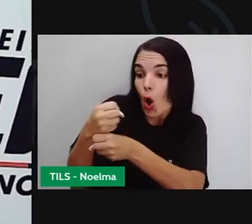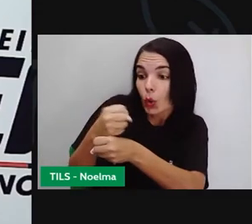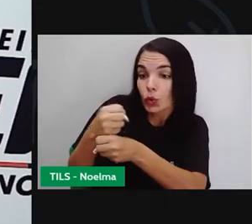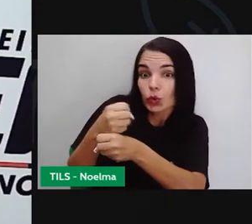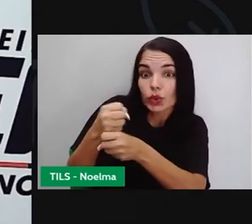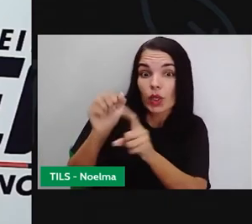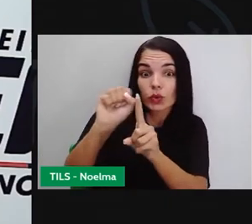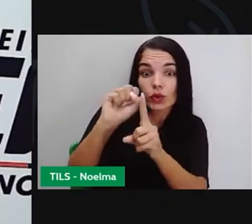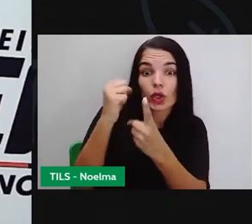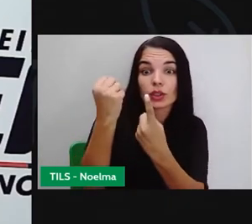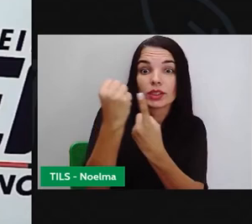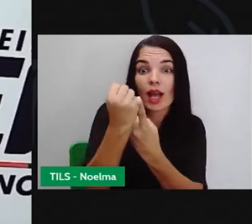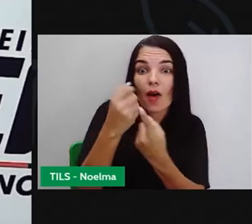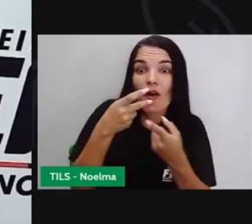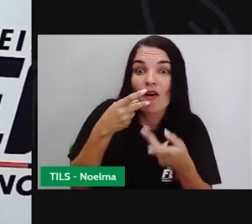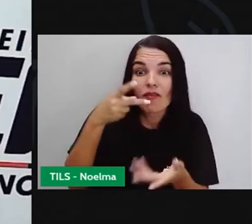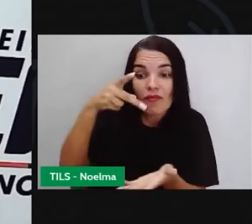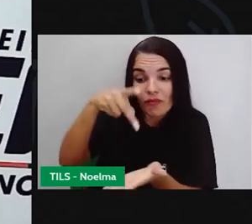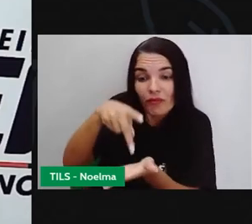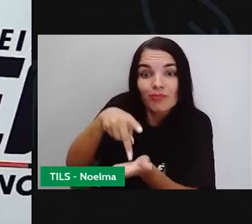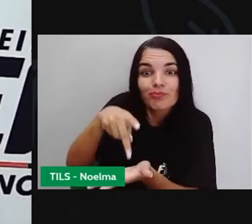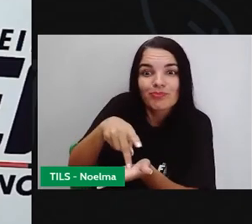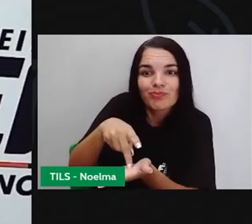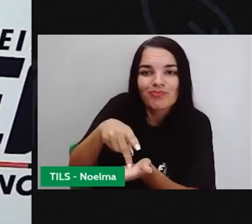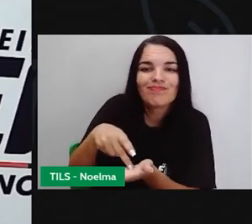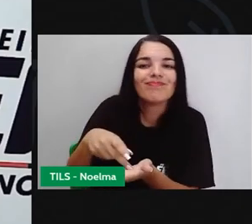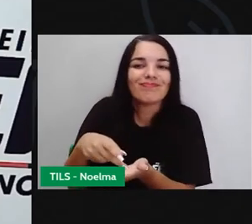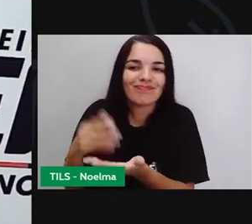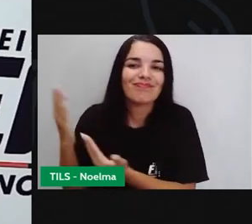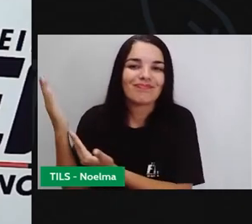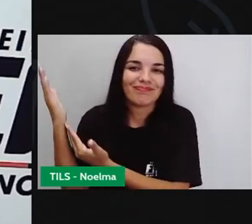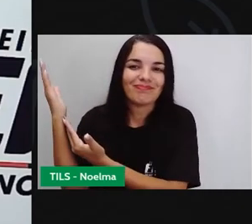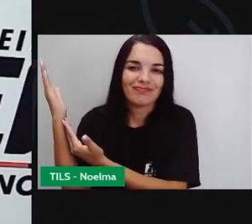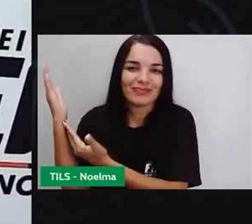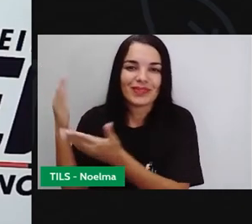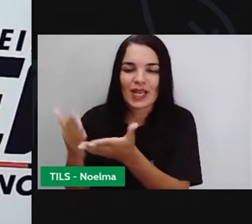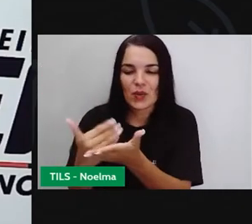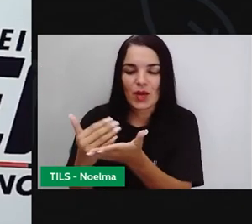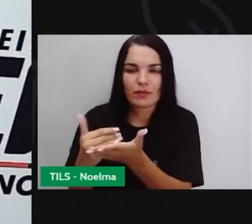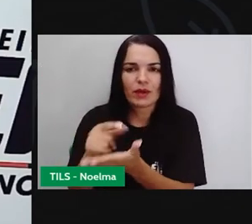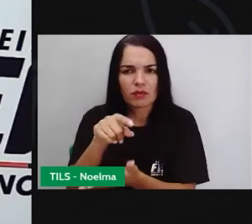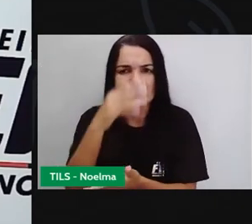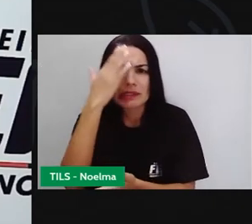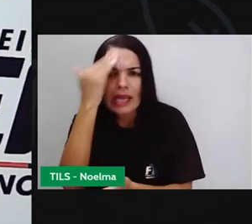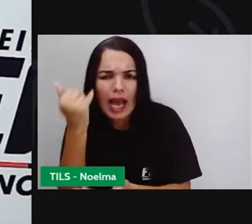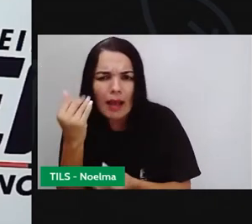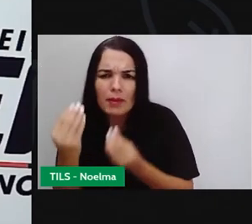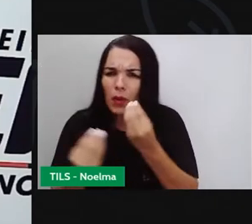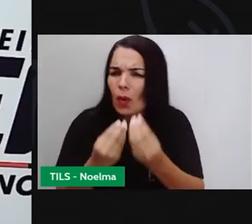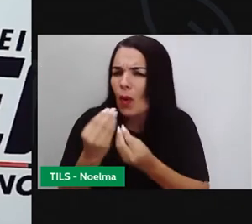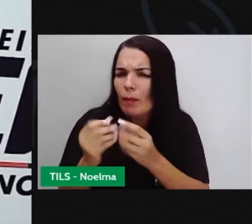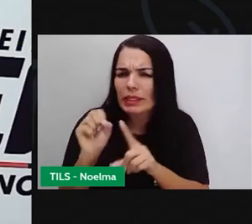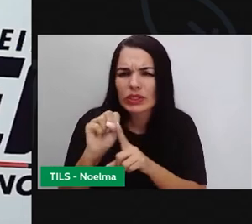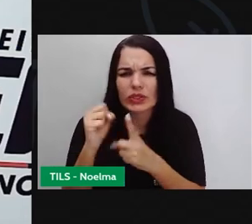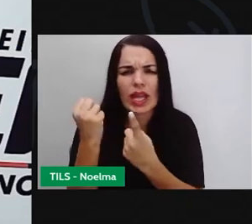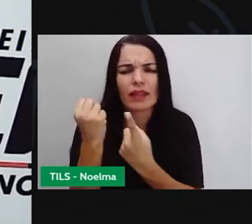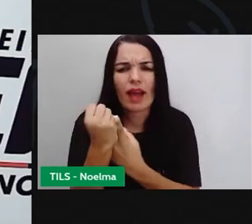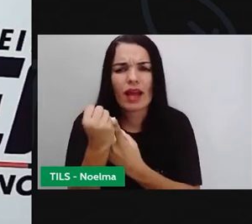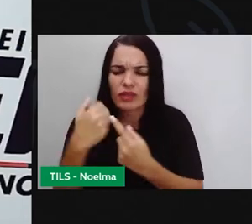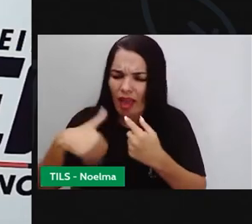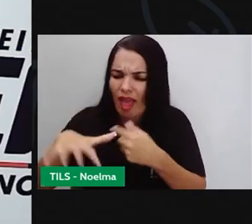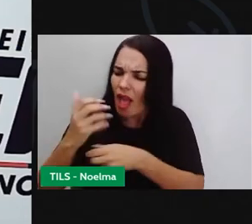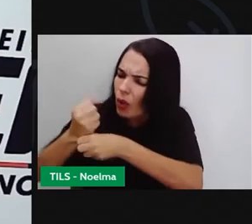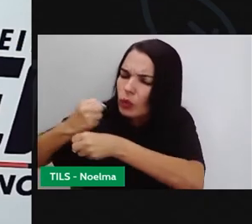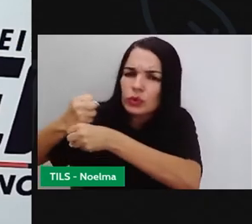da realidade. Você sabe exatamente como é que a nossa realidade é construída, de que forma. Então, o livro